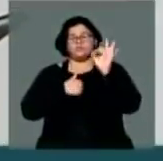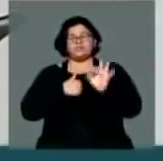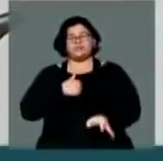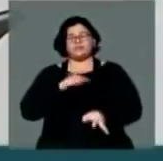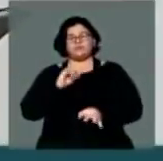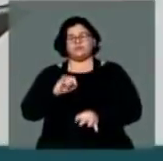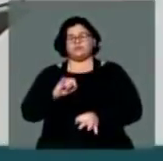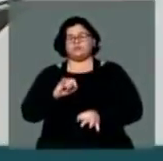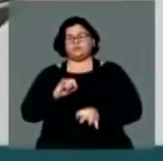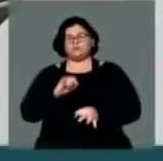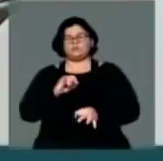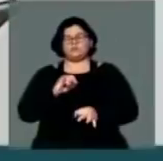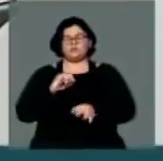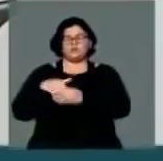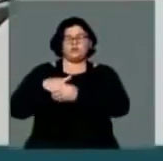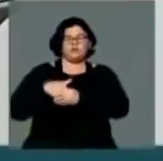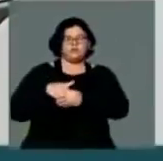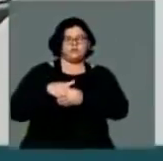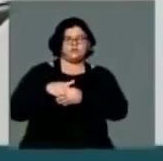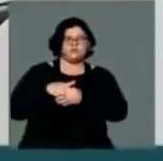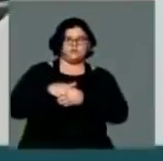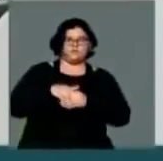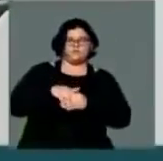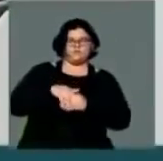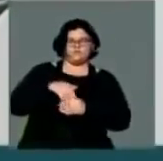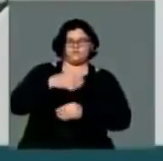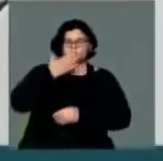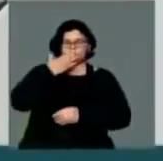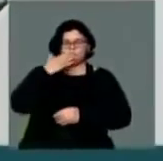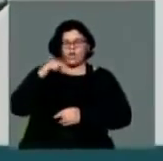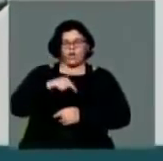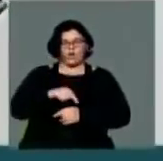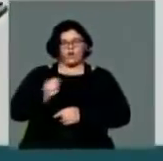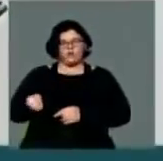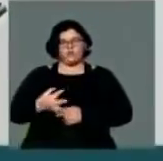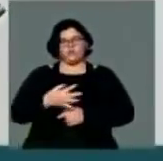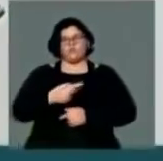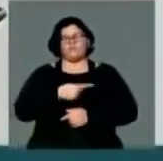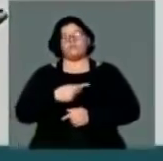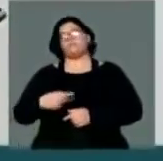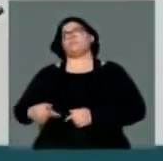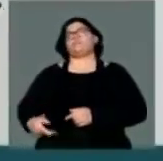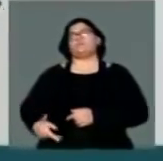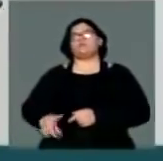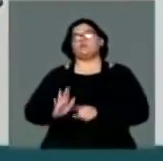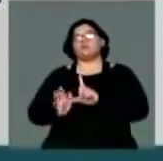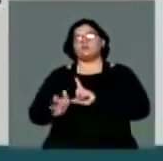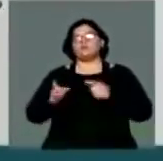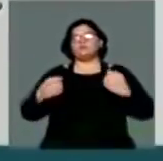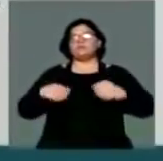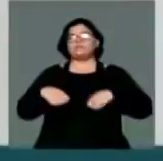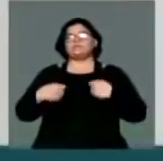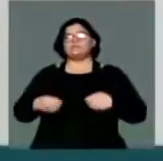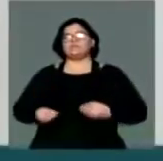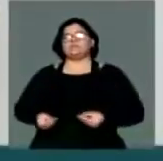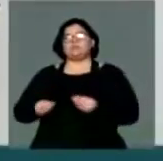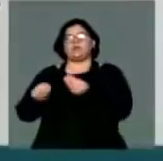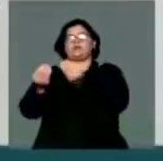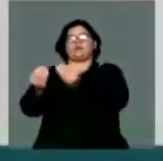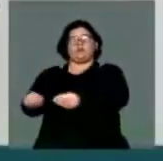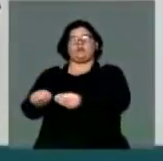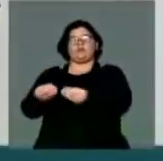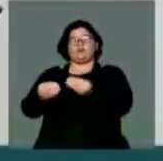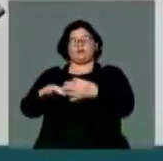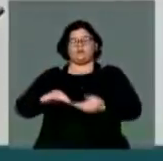a eleição de um novo presidente, ele precisa entregar no Congresso uma proposta de